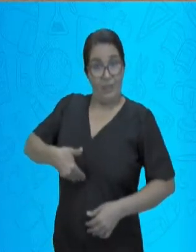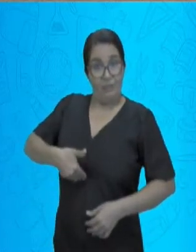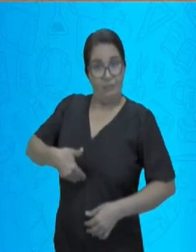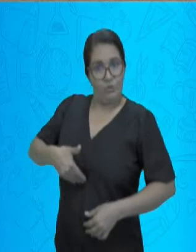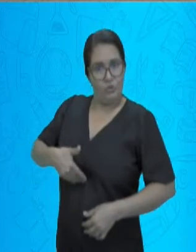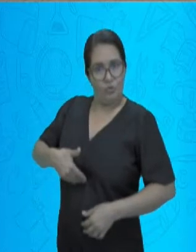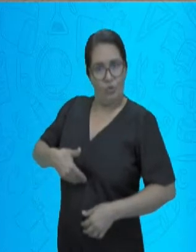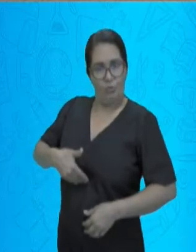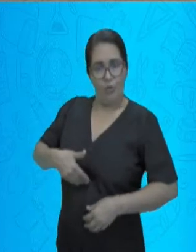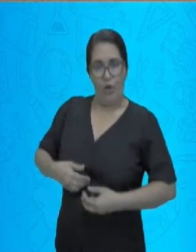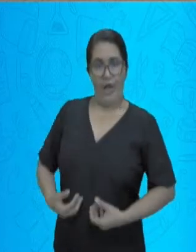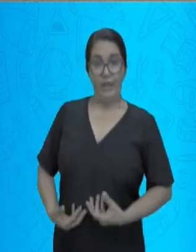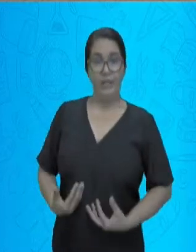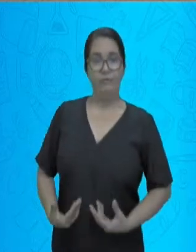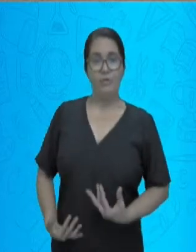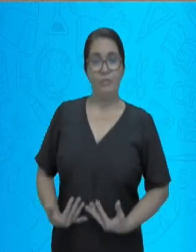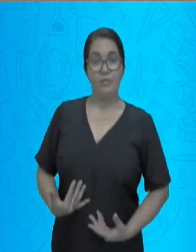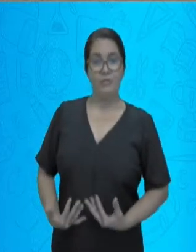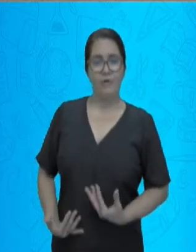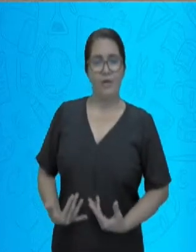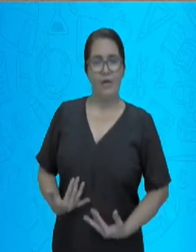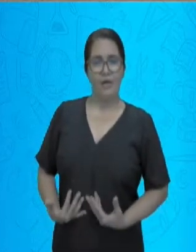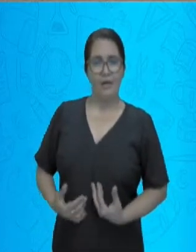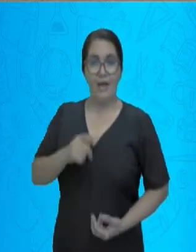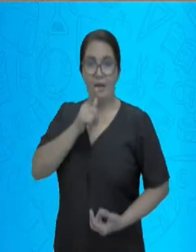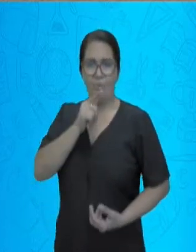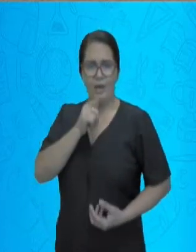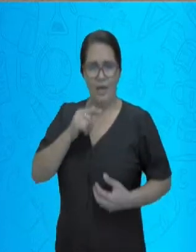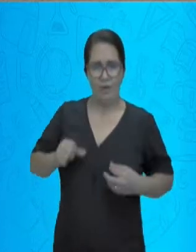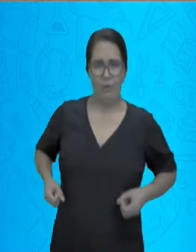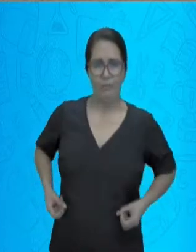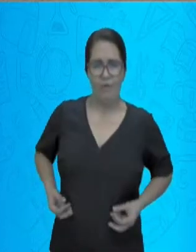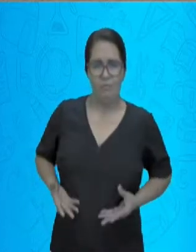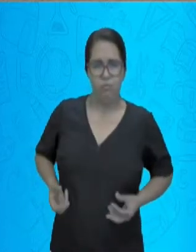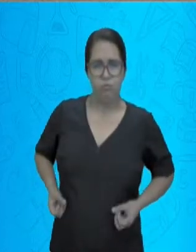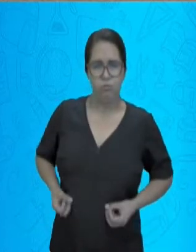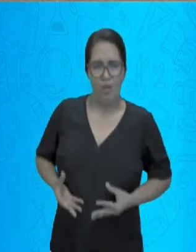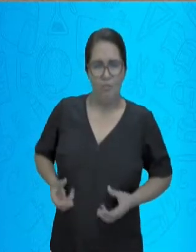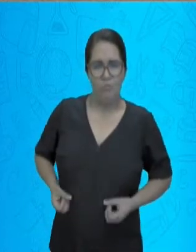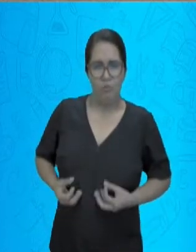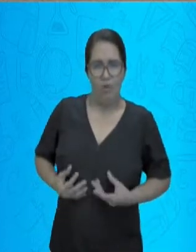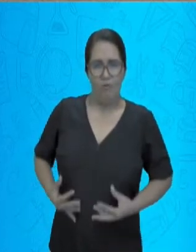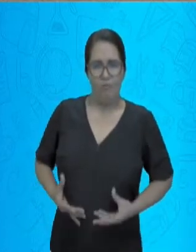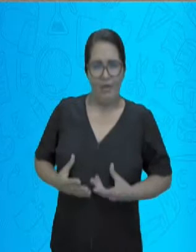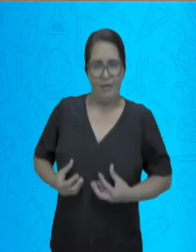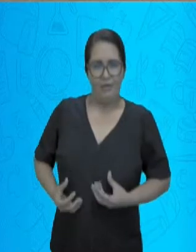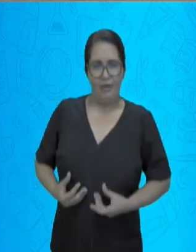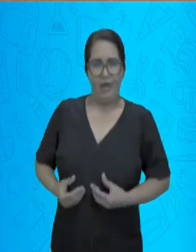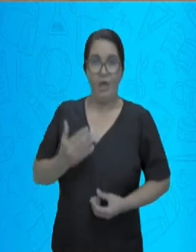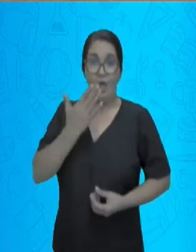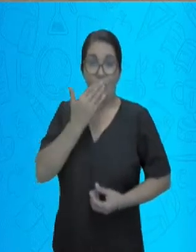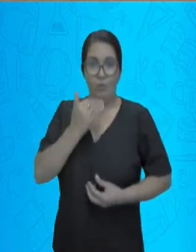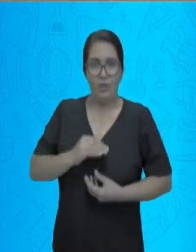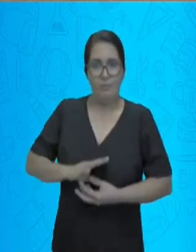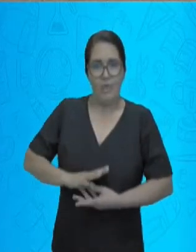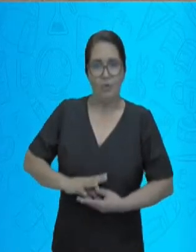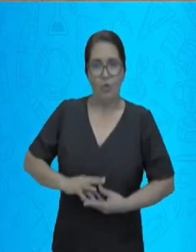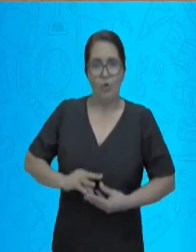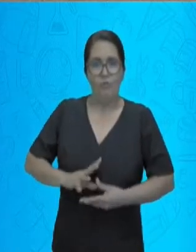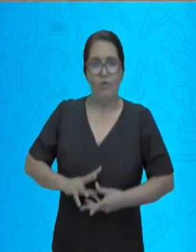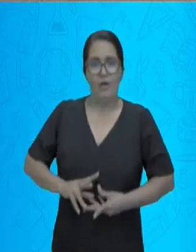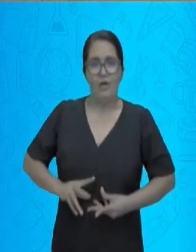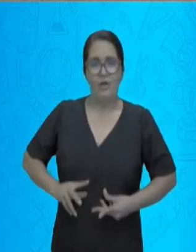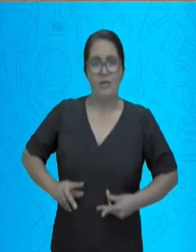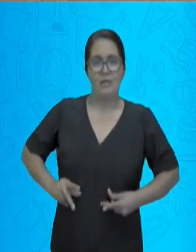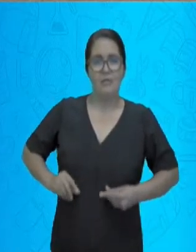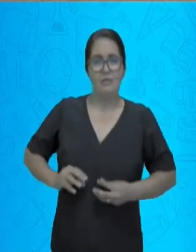o suco gástrico e aí começa o processo digestório, propriamente dito. É aonde a gente vai